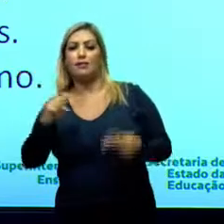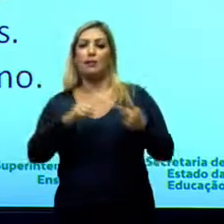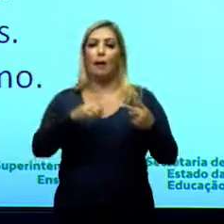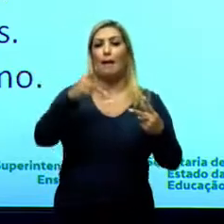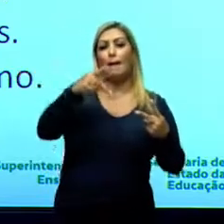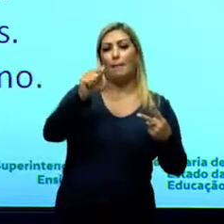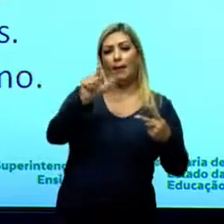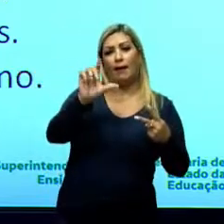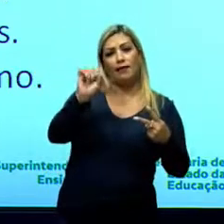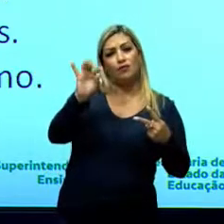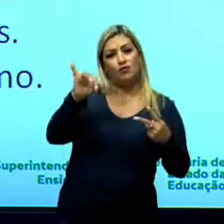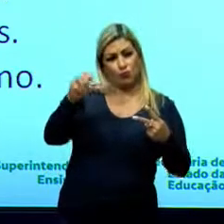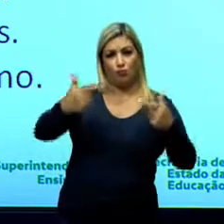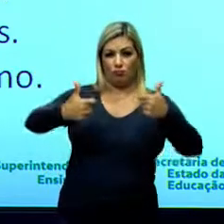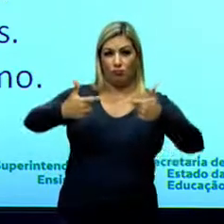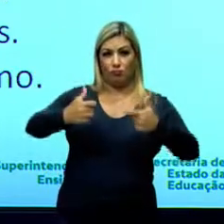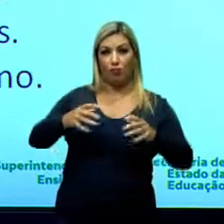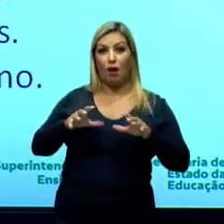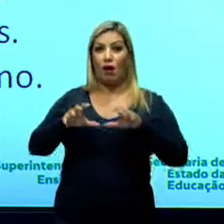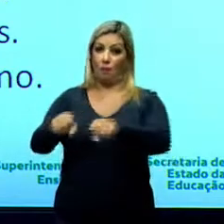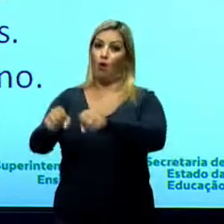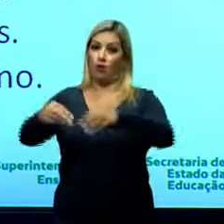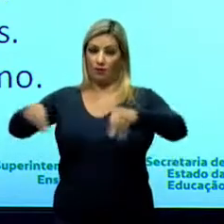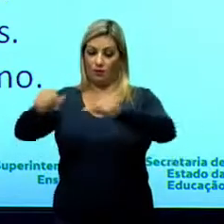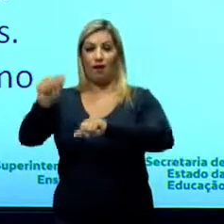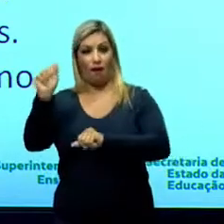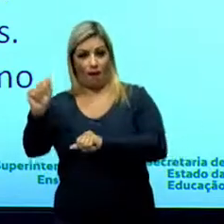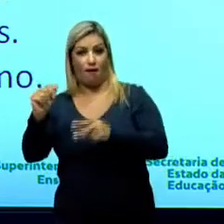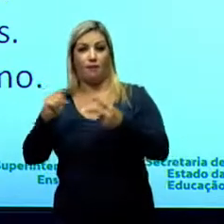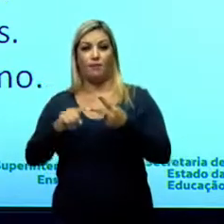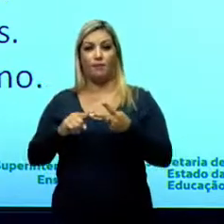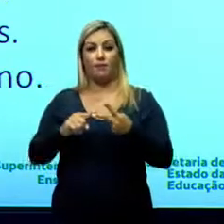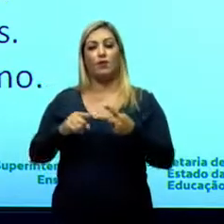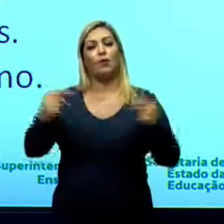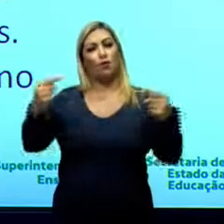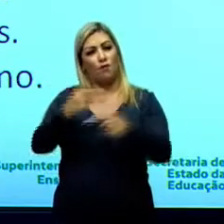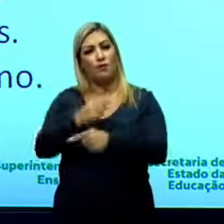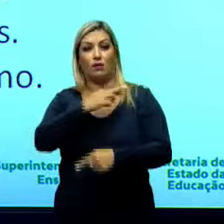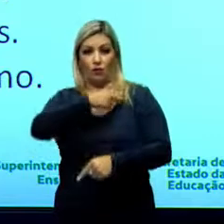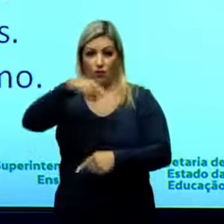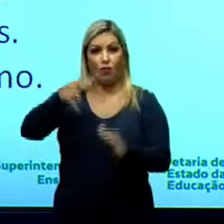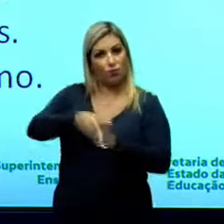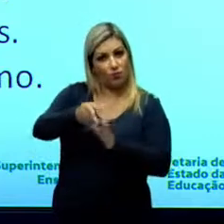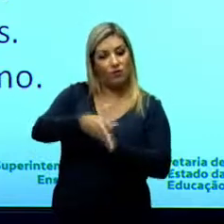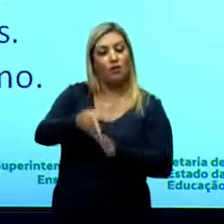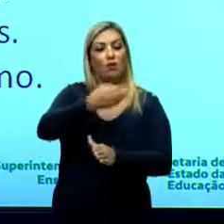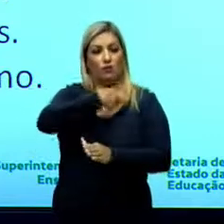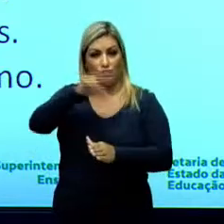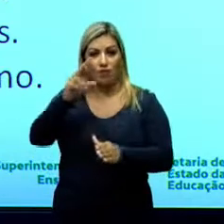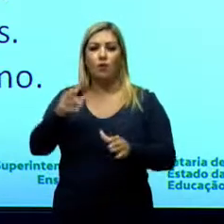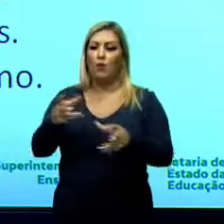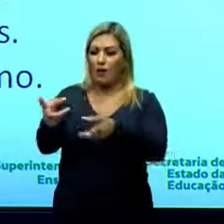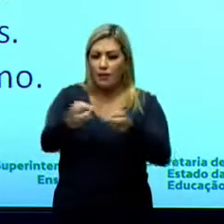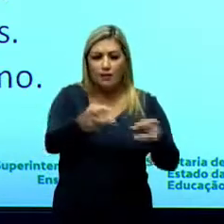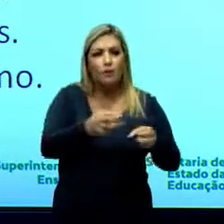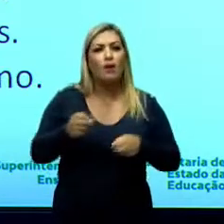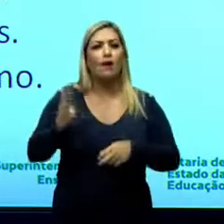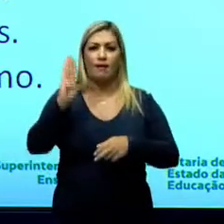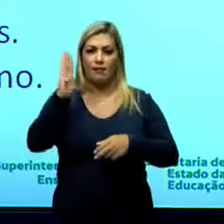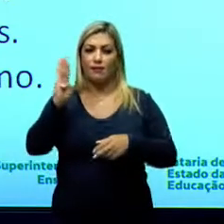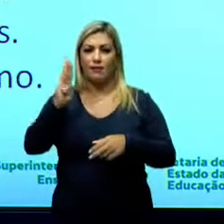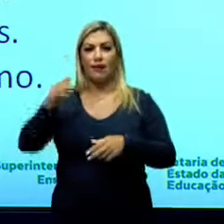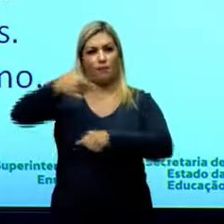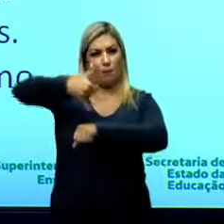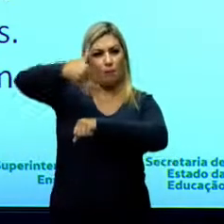A, garantir a posse territorial. B, promover a conversão religiosa. C, explorar as reservas petrolíferas.